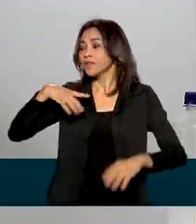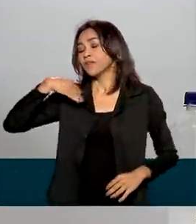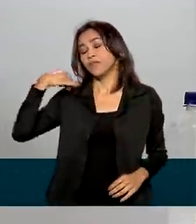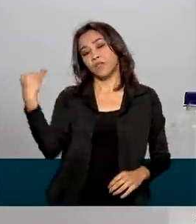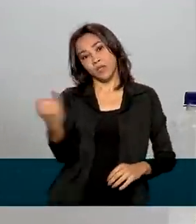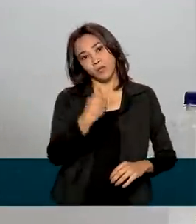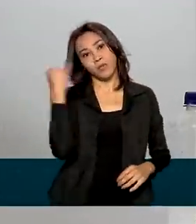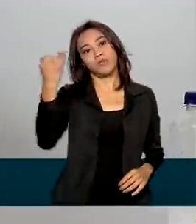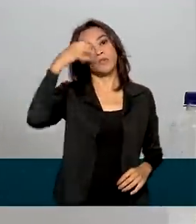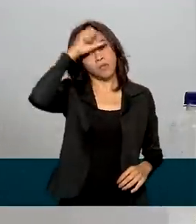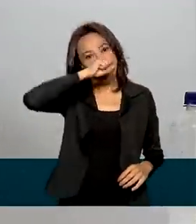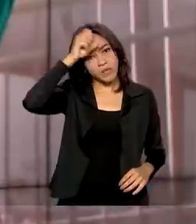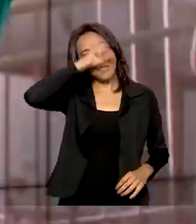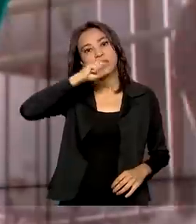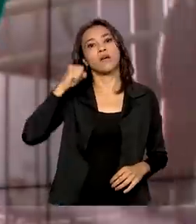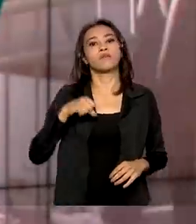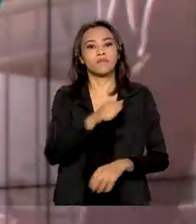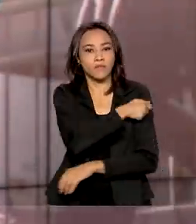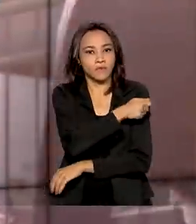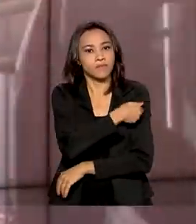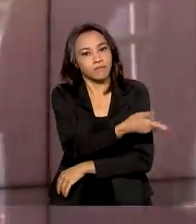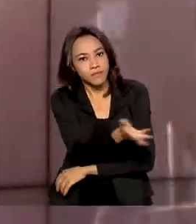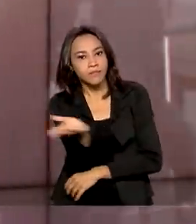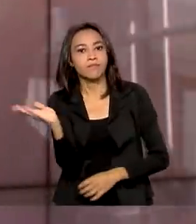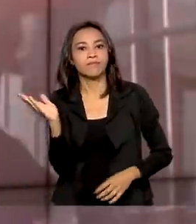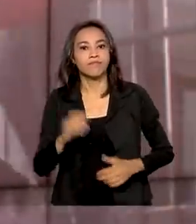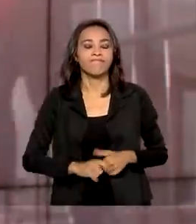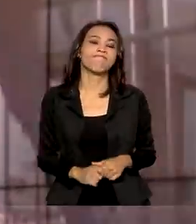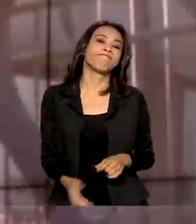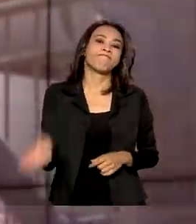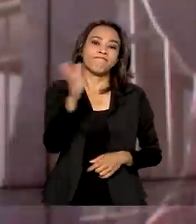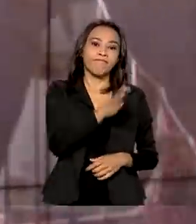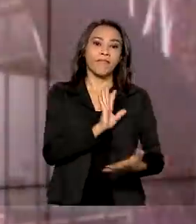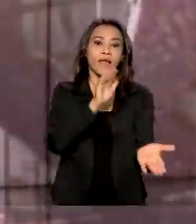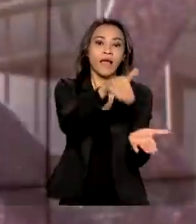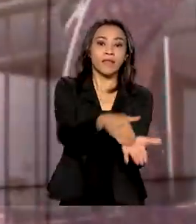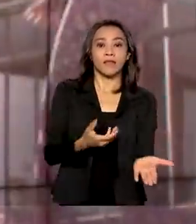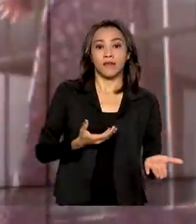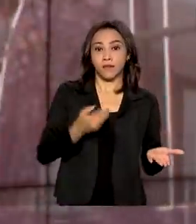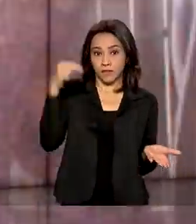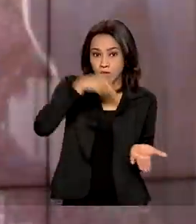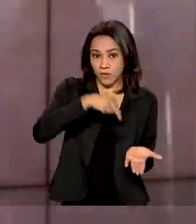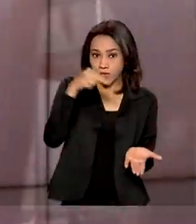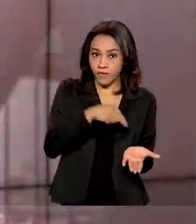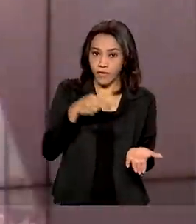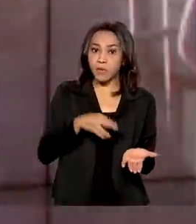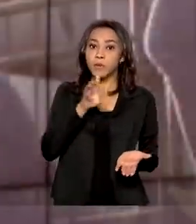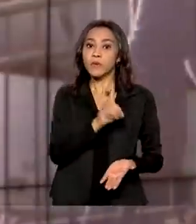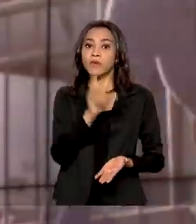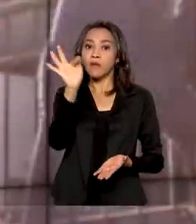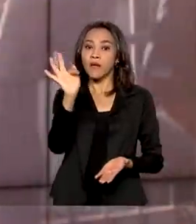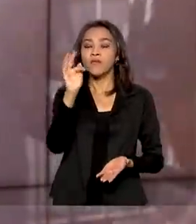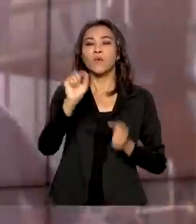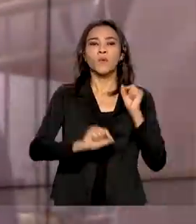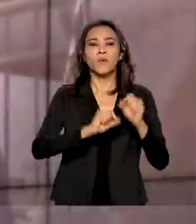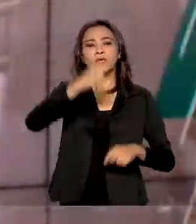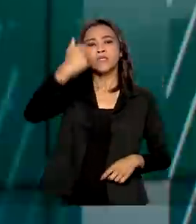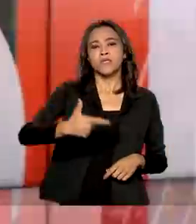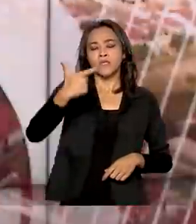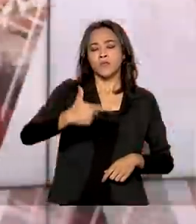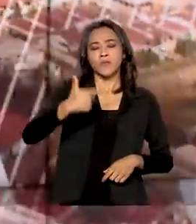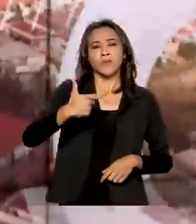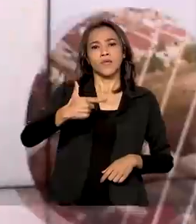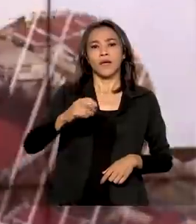de nossos estudantes. Até novembro, no Distrito Federal, é realizada a segunda etapa do projeto Soldado